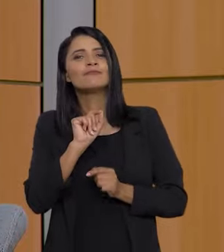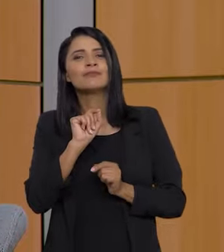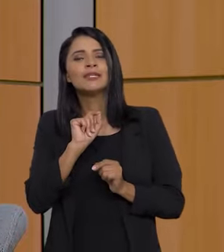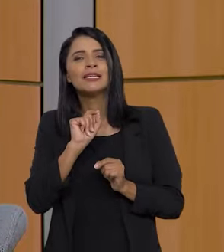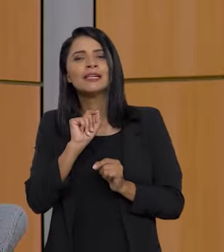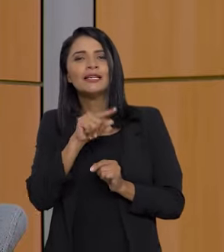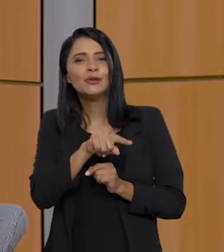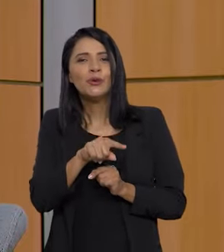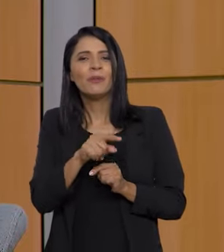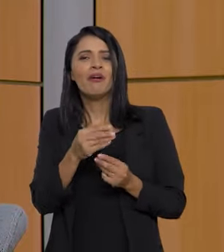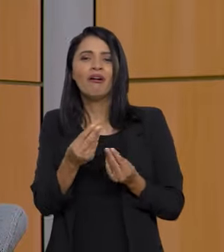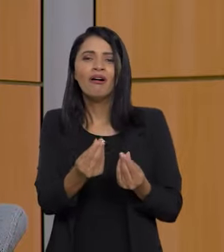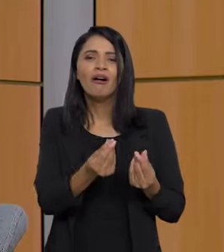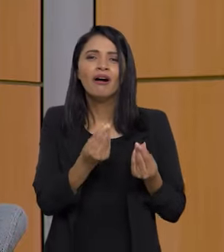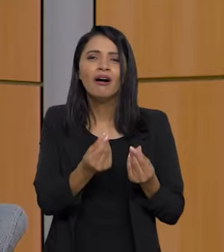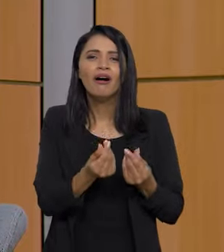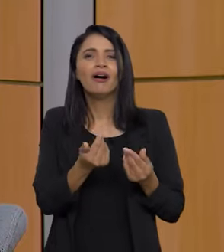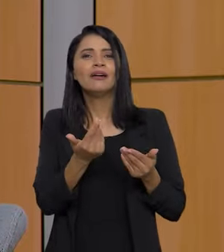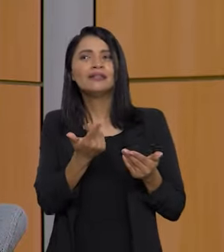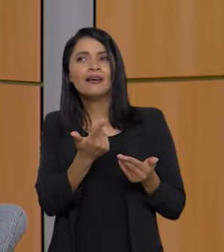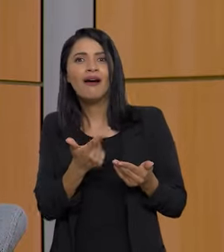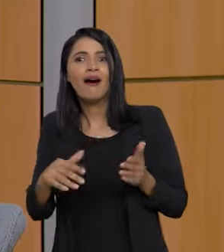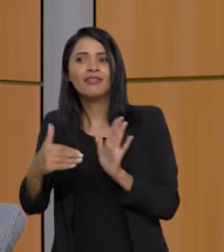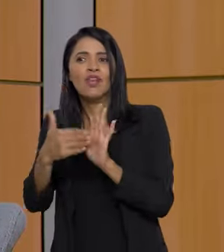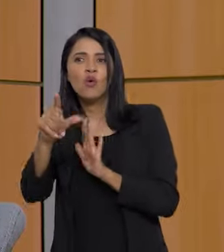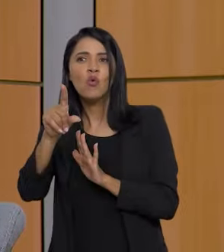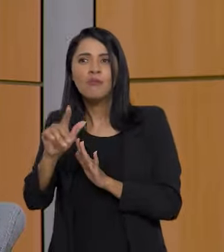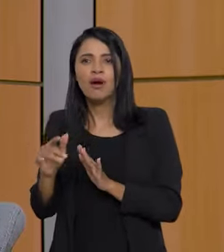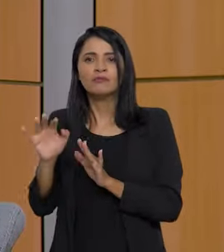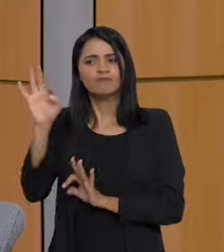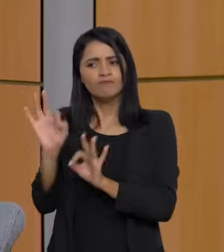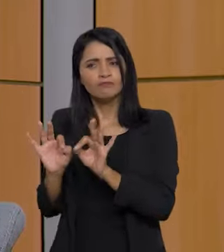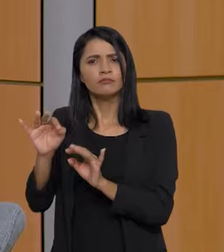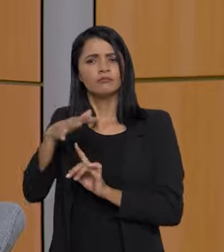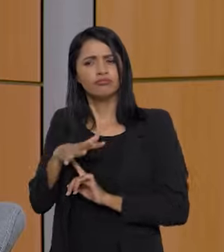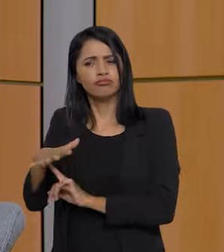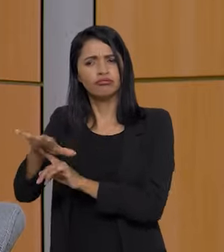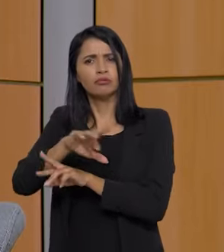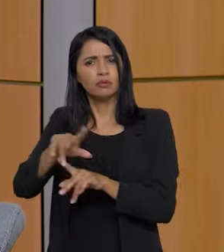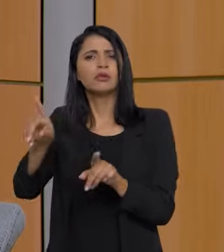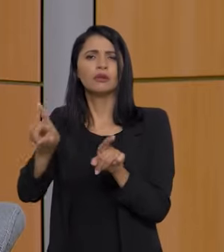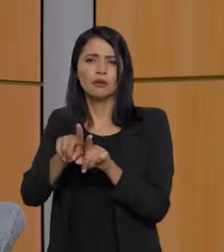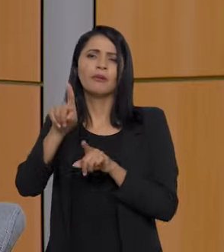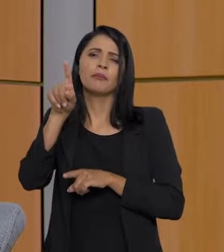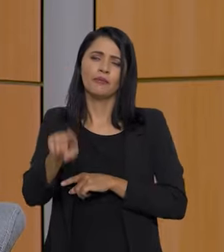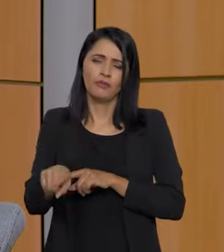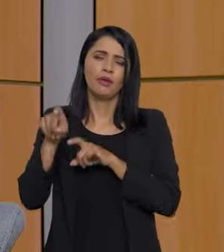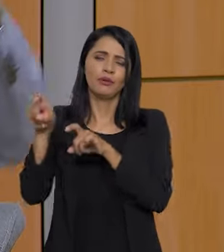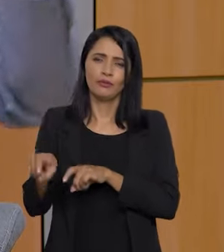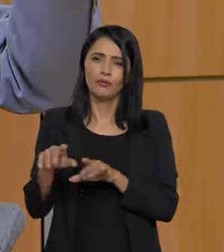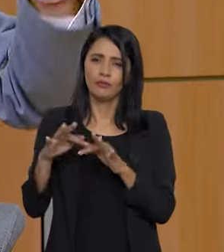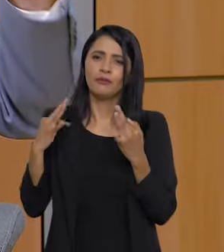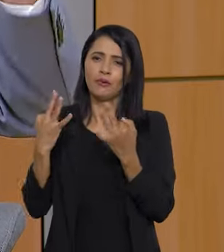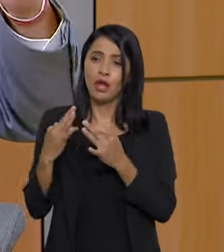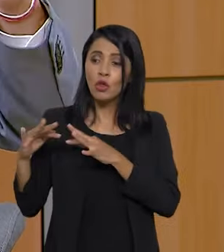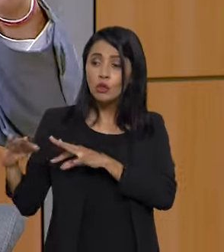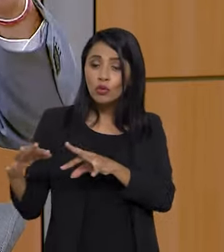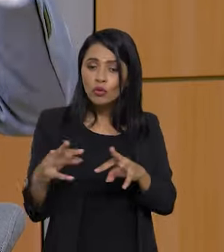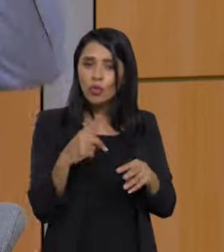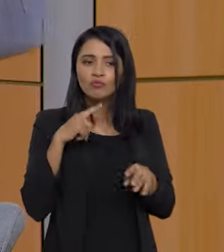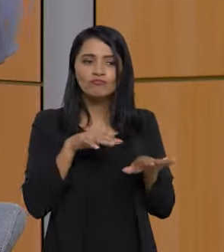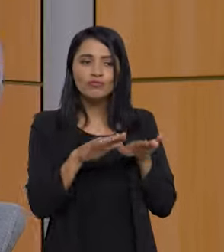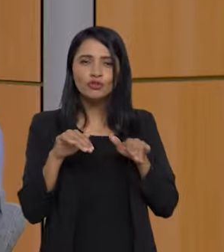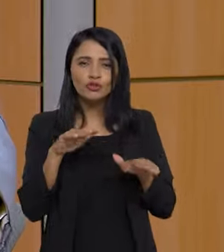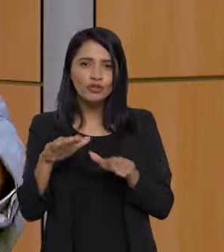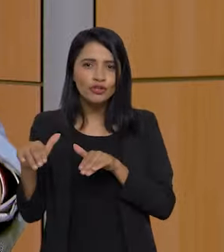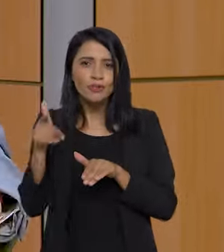frágil dos agricultores, até o mais estruturado, que também tem uma agricultura familiar. Todos esses nós